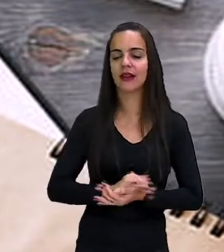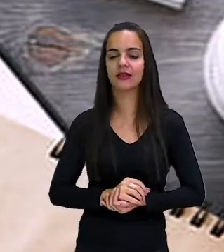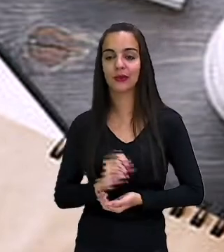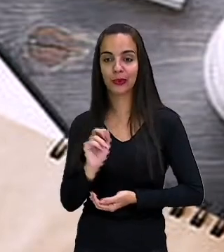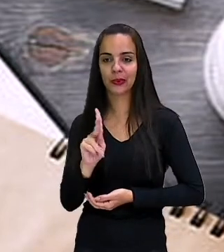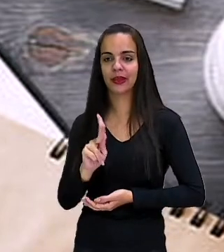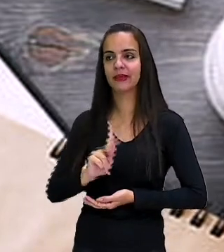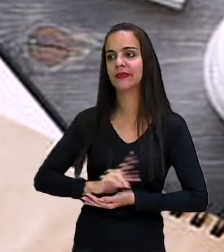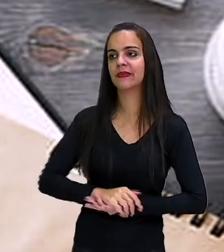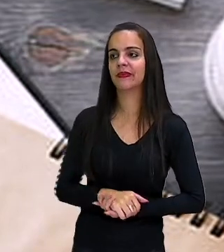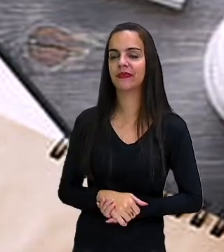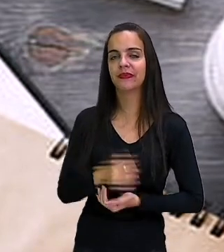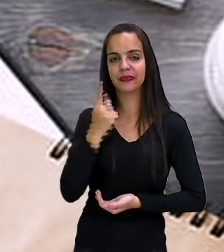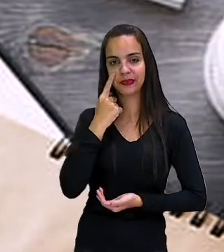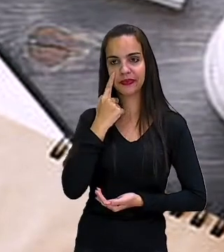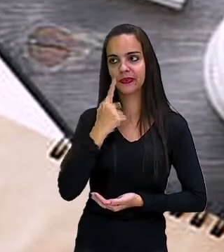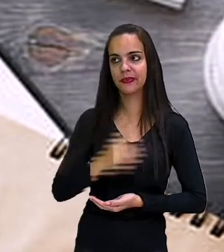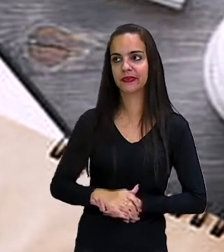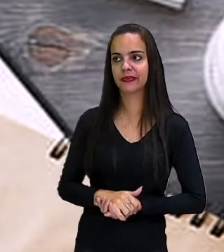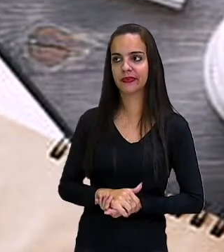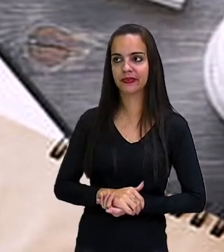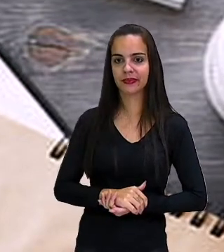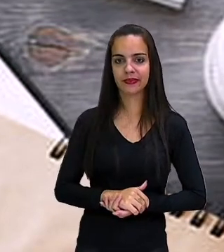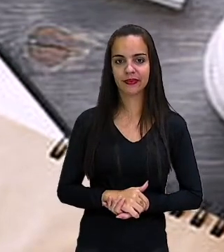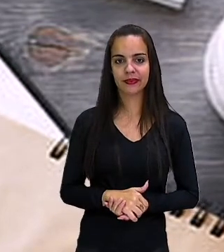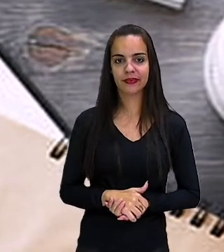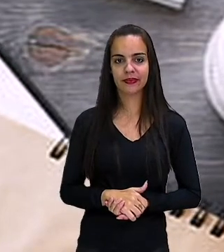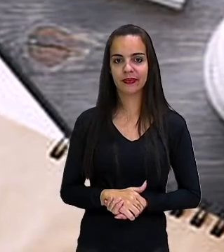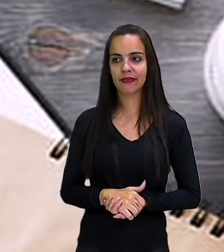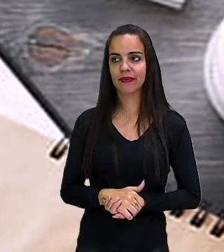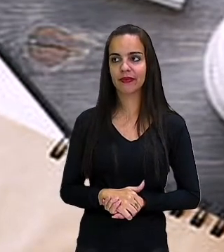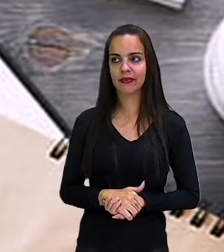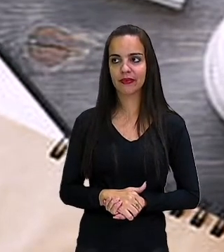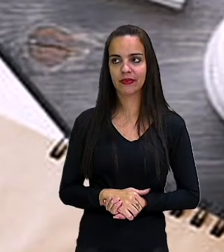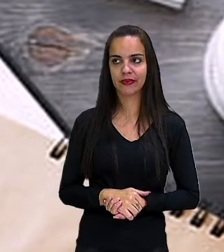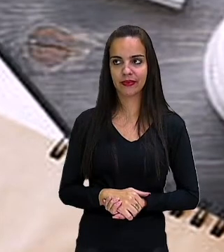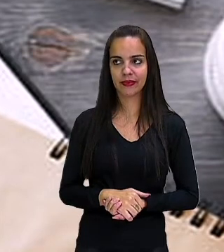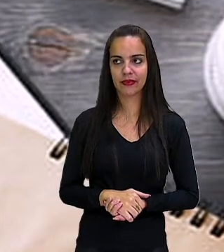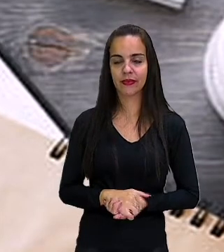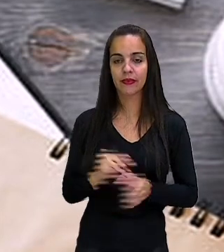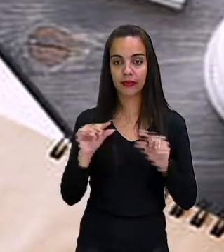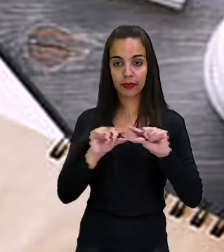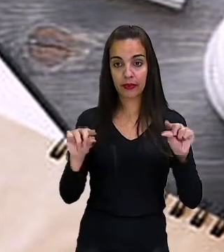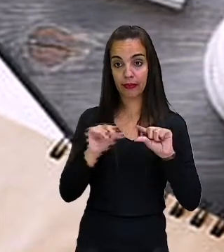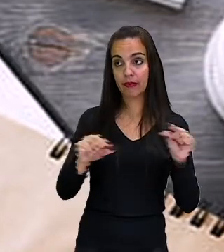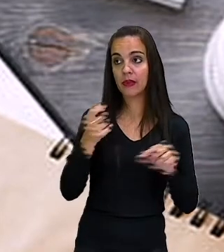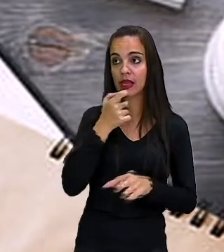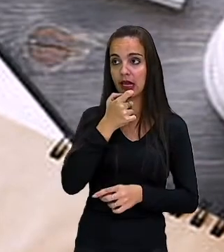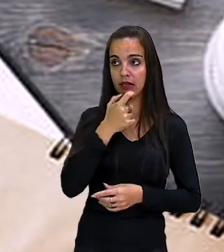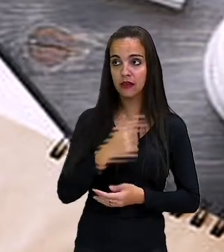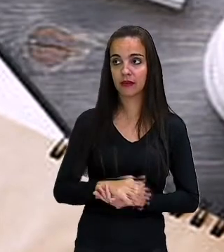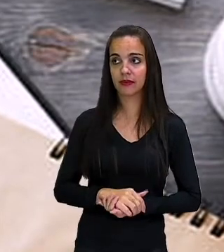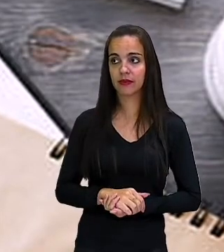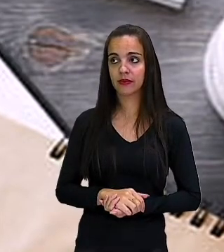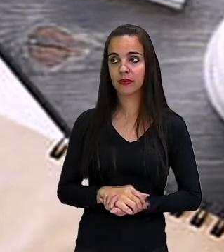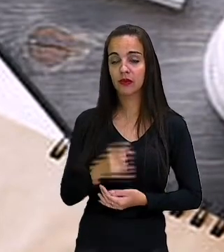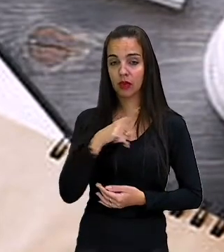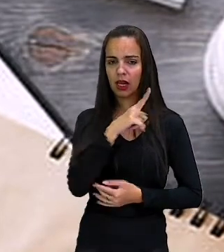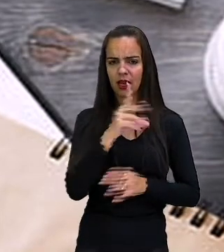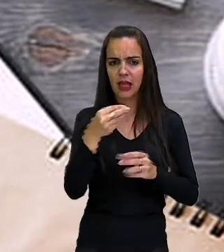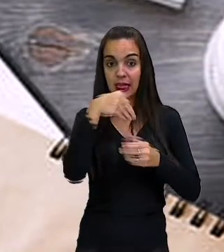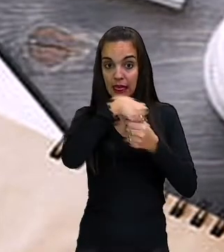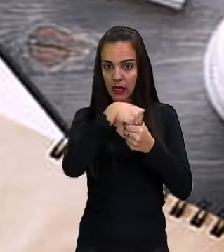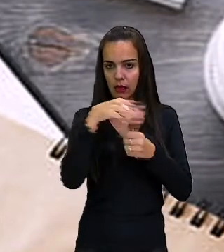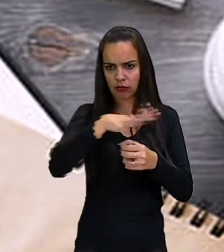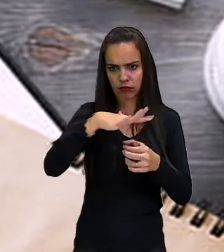Ok? Então, vamos lá. Aqui está começando aqui. Based on relationship. Baseada nessa relação.